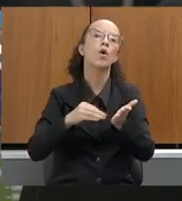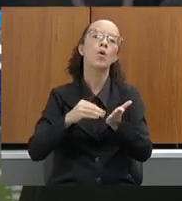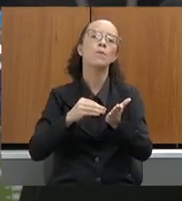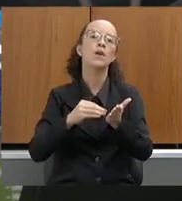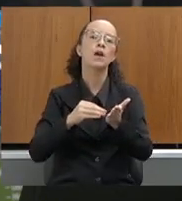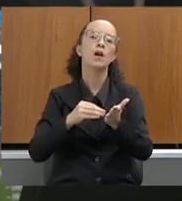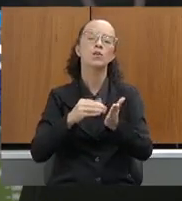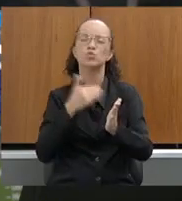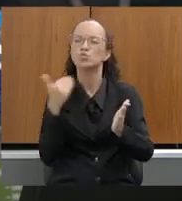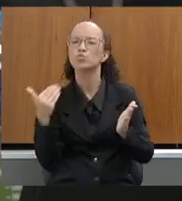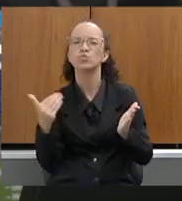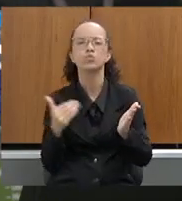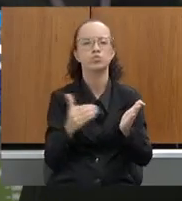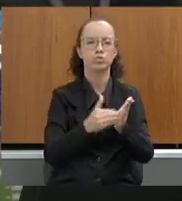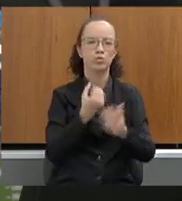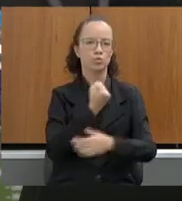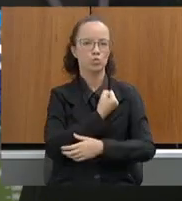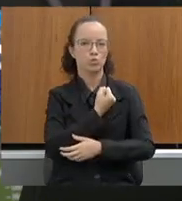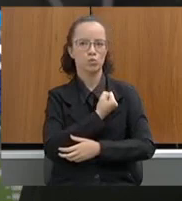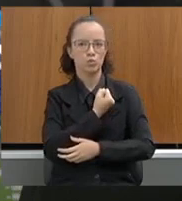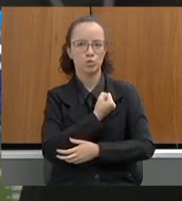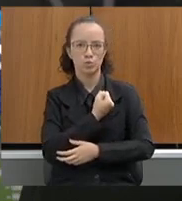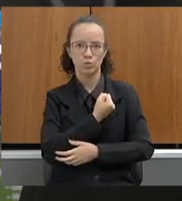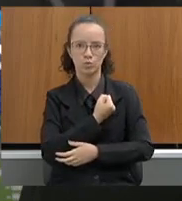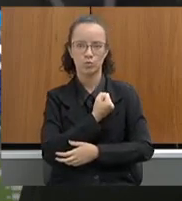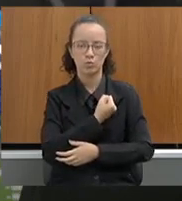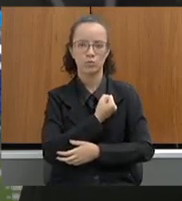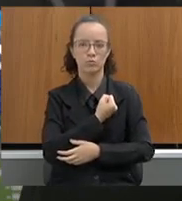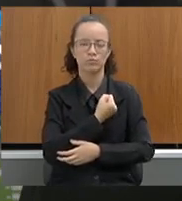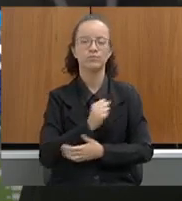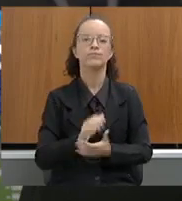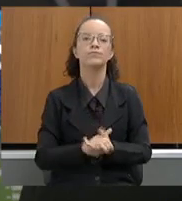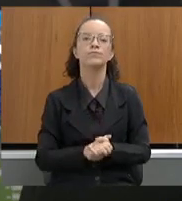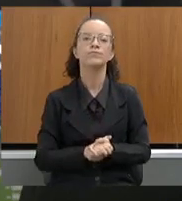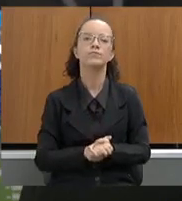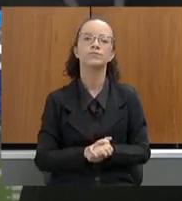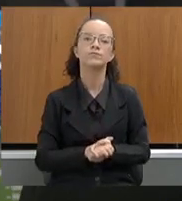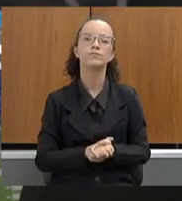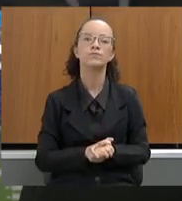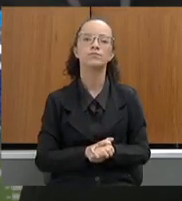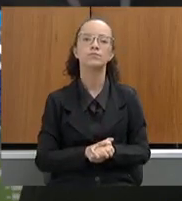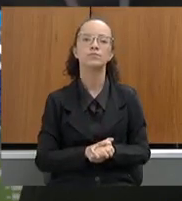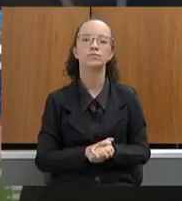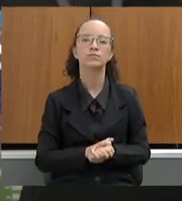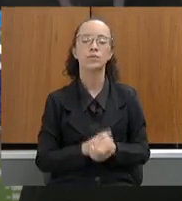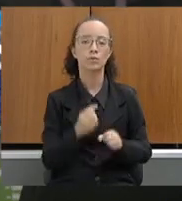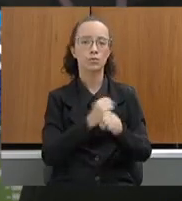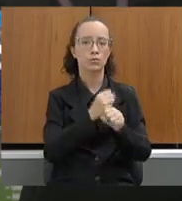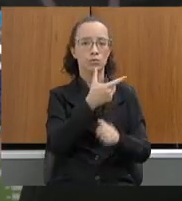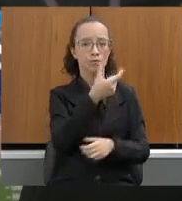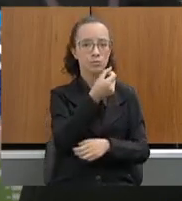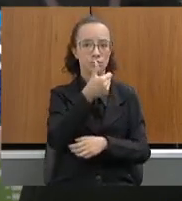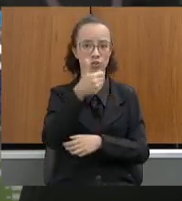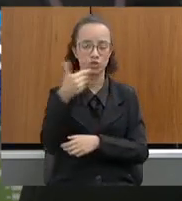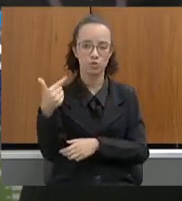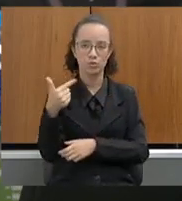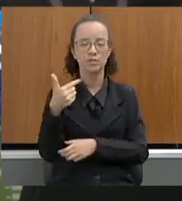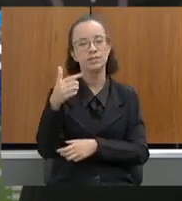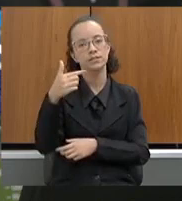-70-01-0029-549-2021-78.